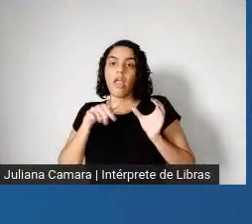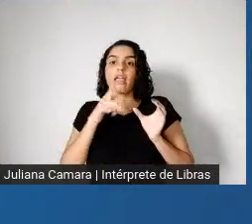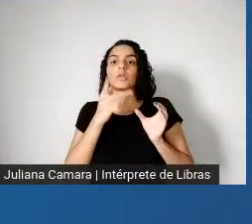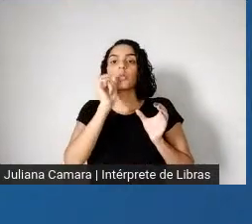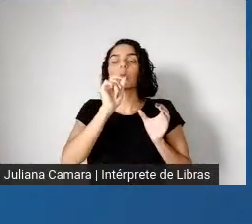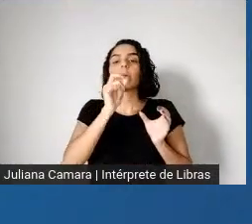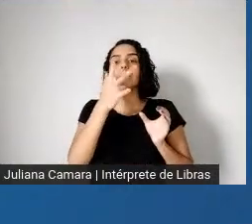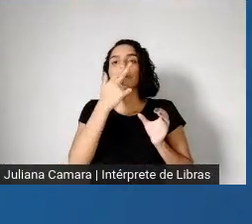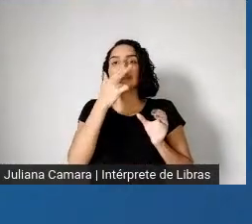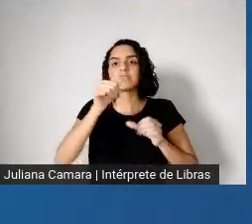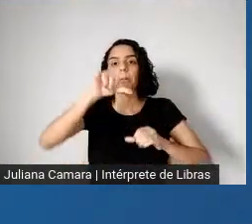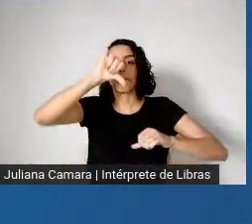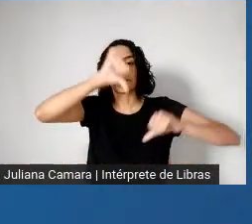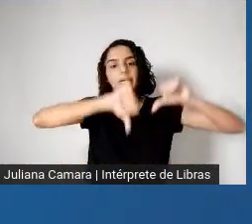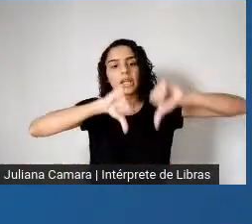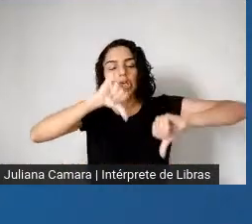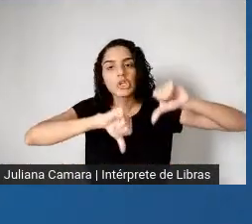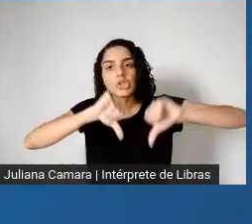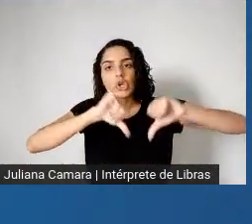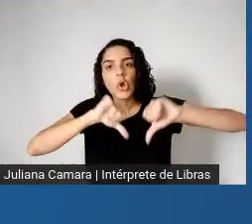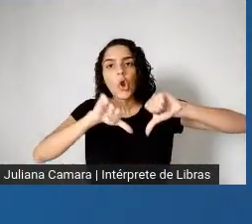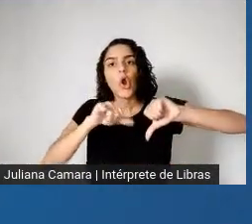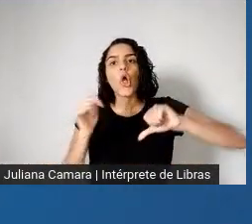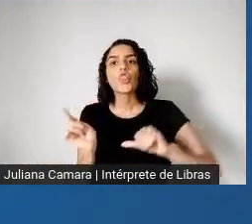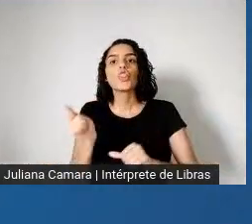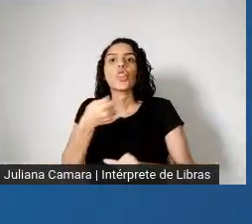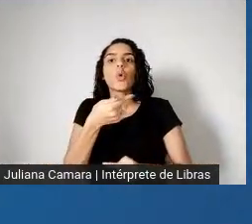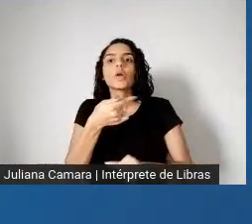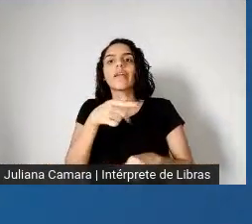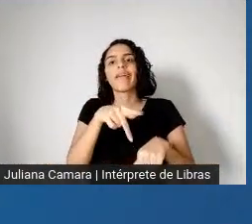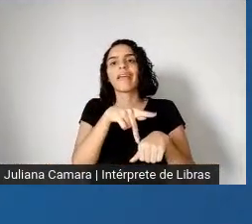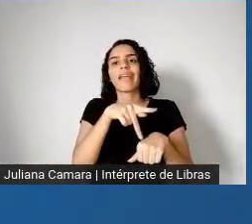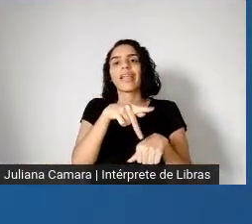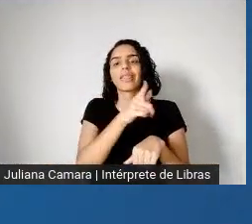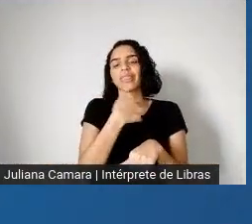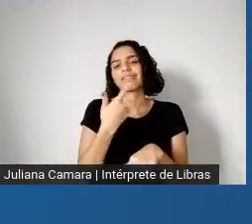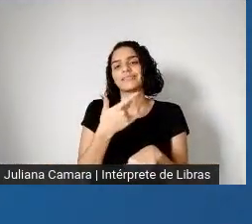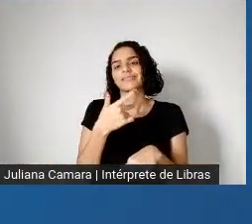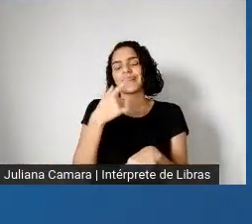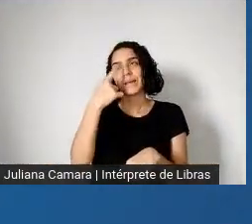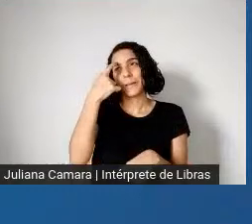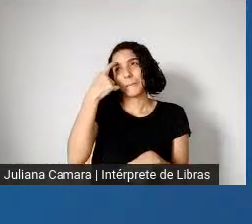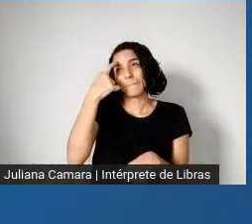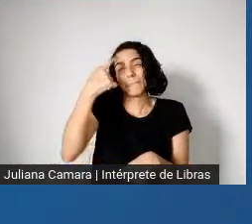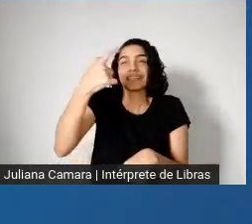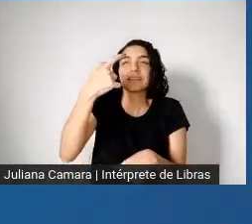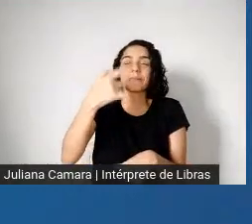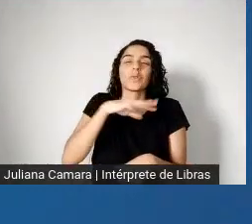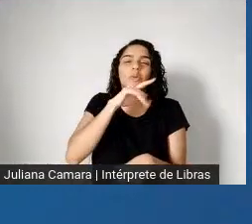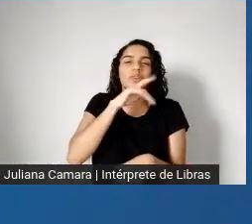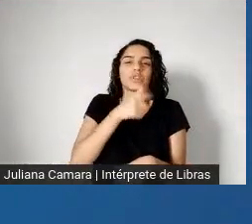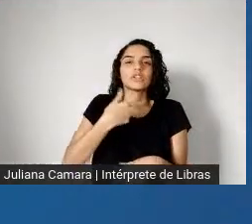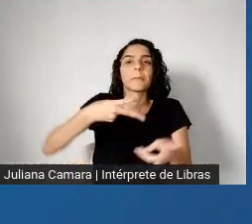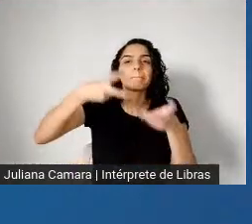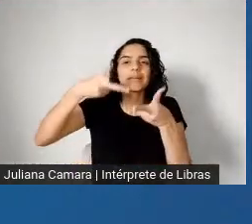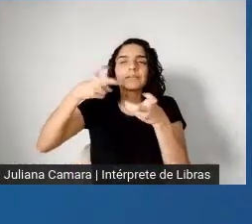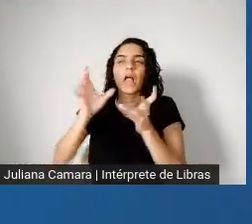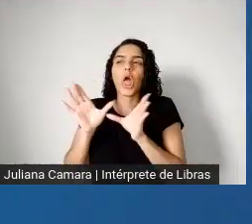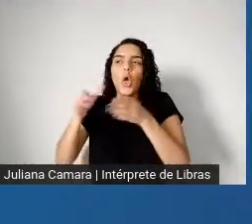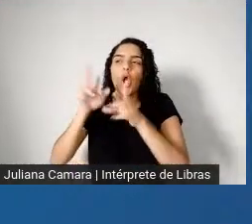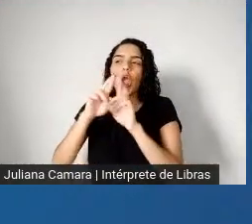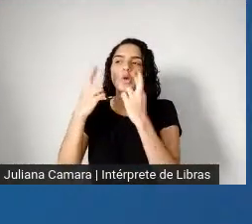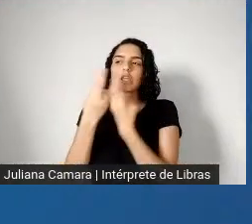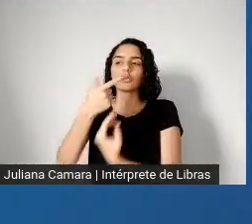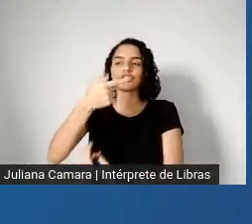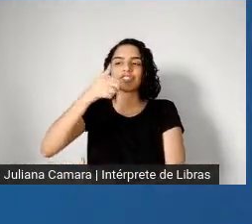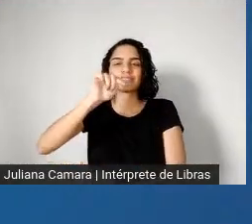do que o nosso pior, do que na nossa pior noite é pesadelo. A gente viu isso na reunião do G7, onde